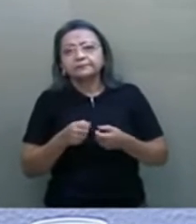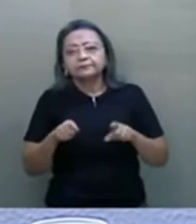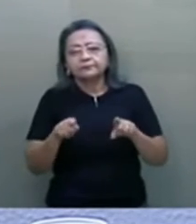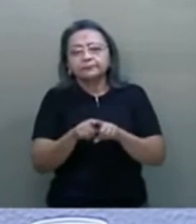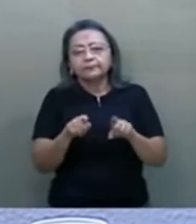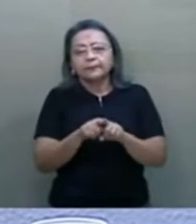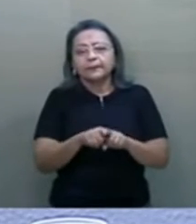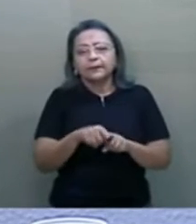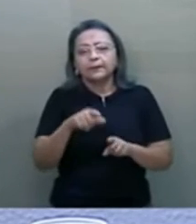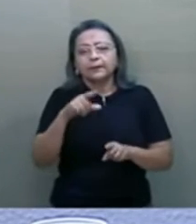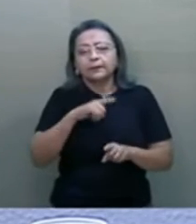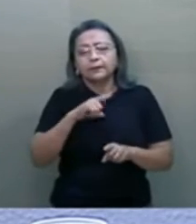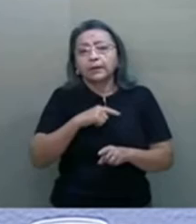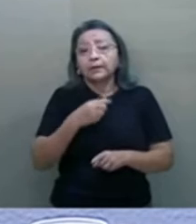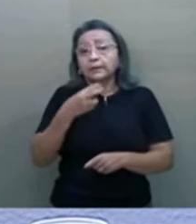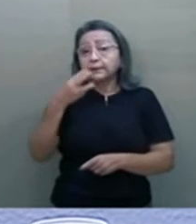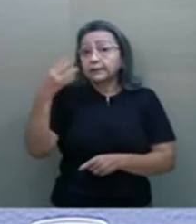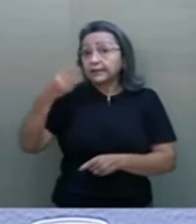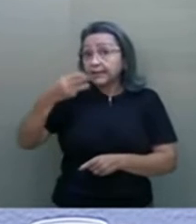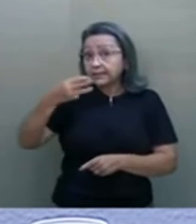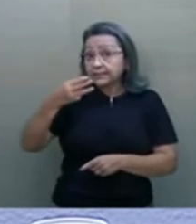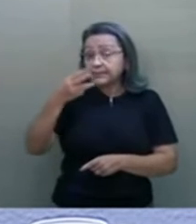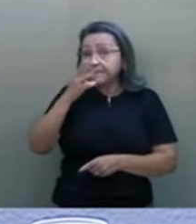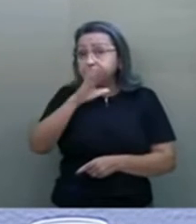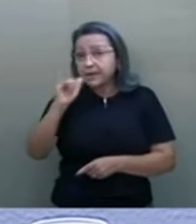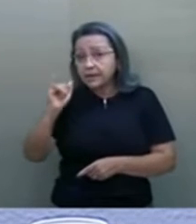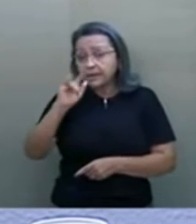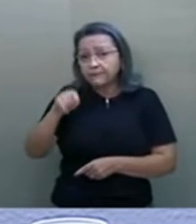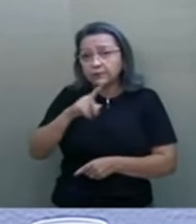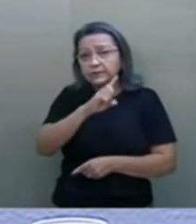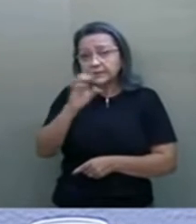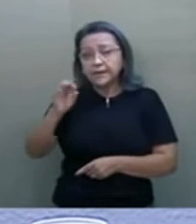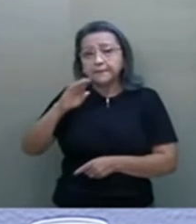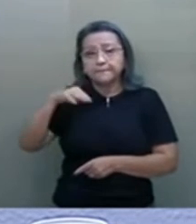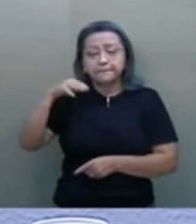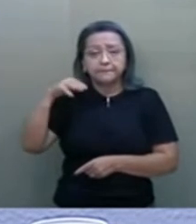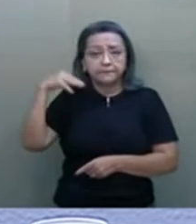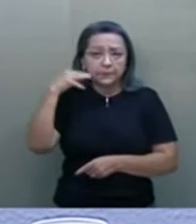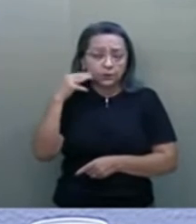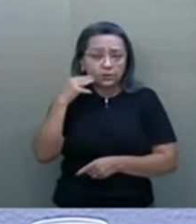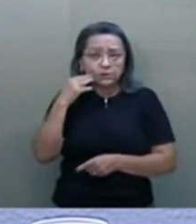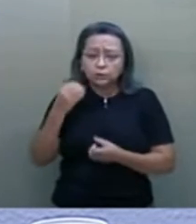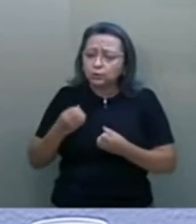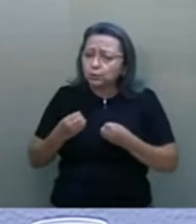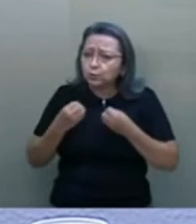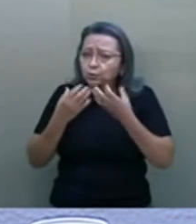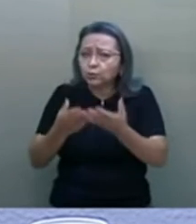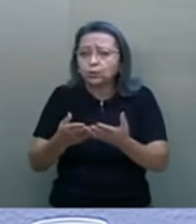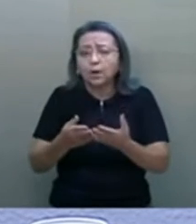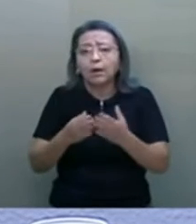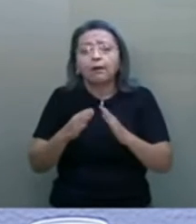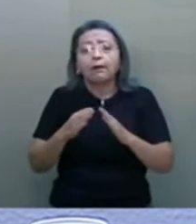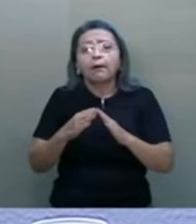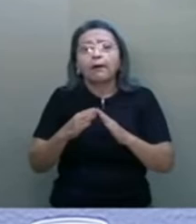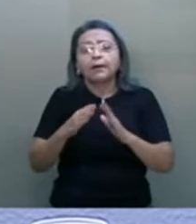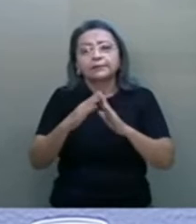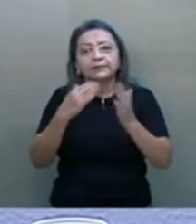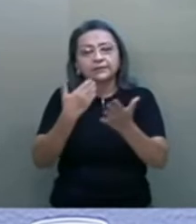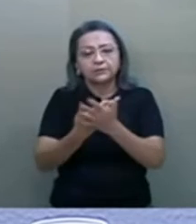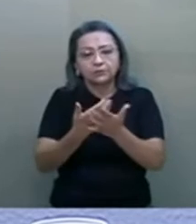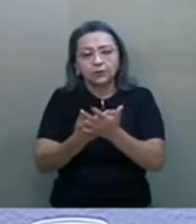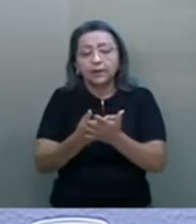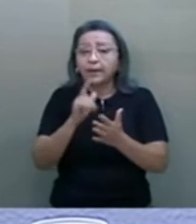Existem R$,1 bilhões do leilão dedicados ao atendimento das escolas. Isso é uma